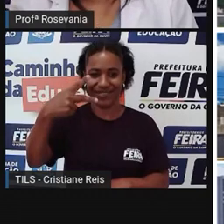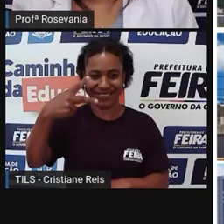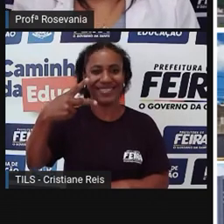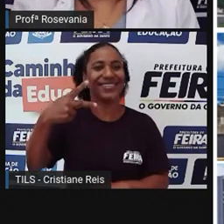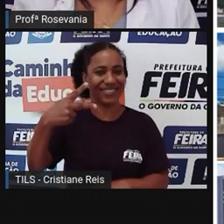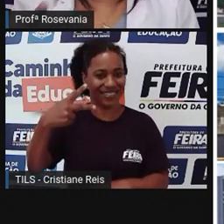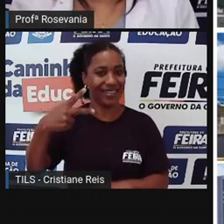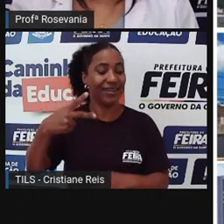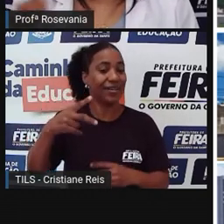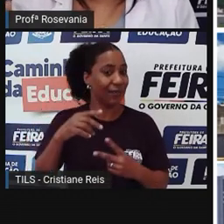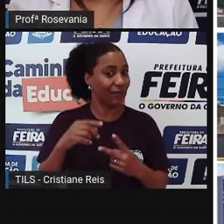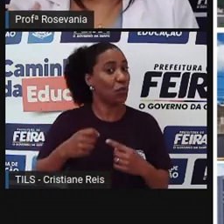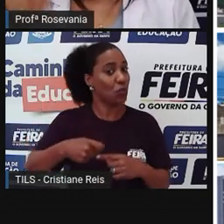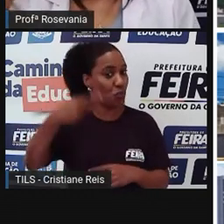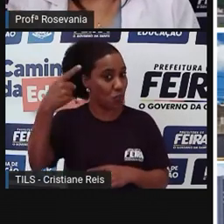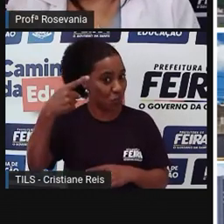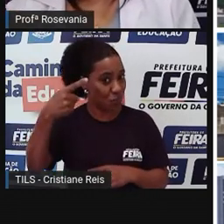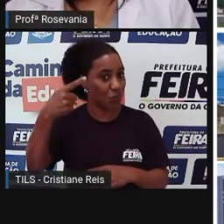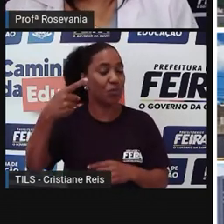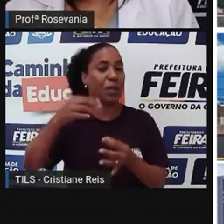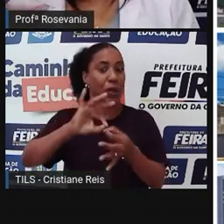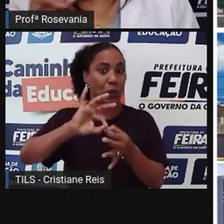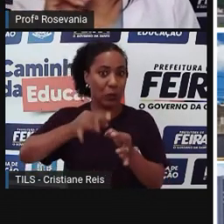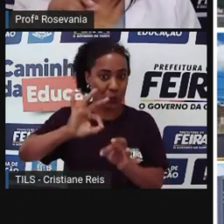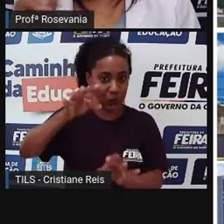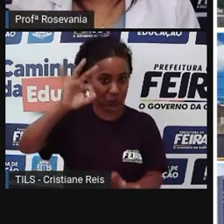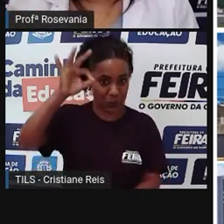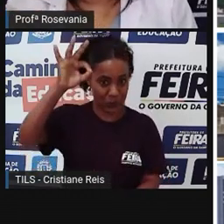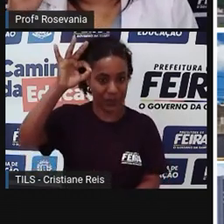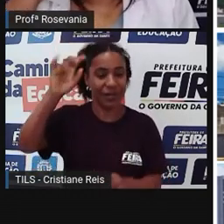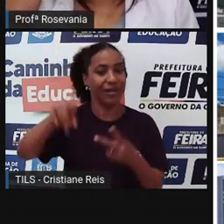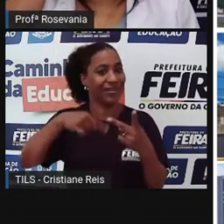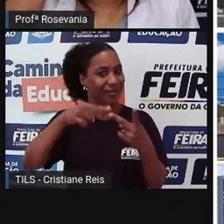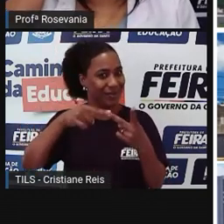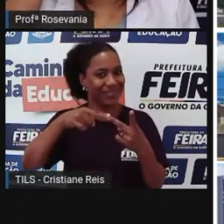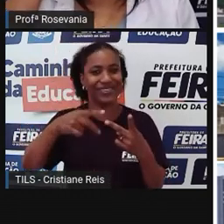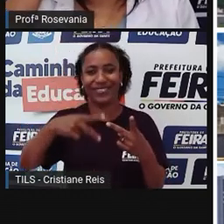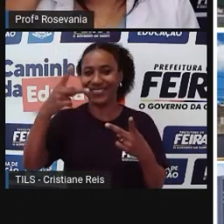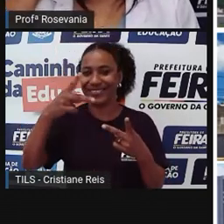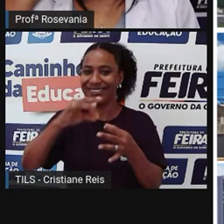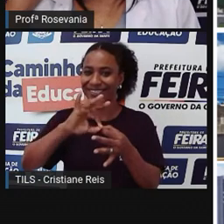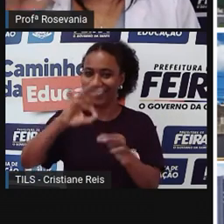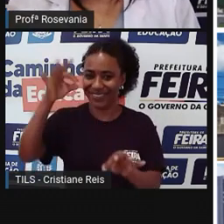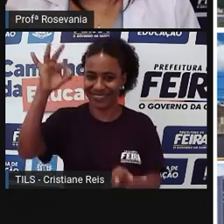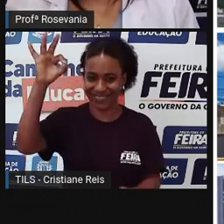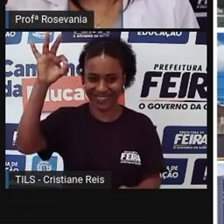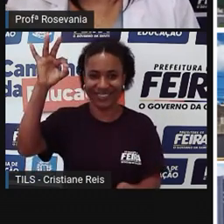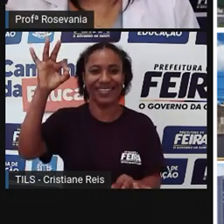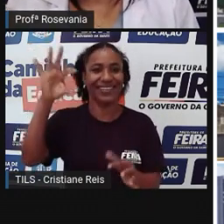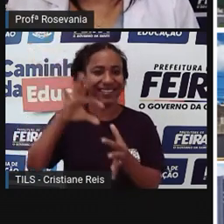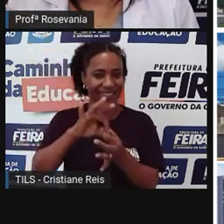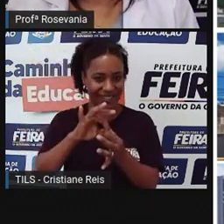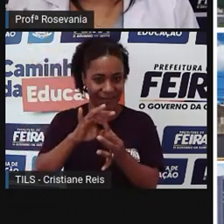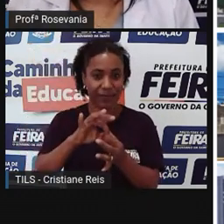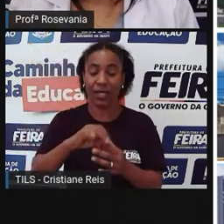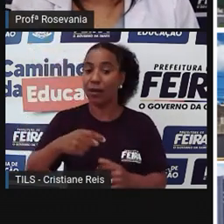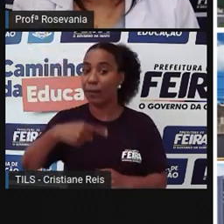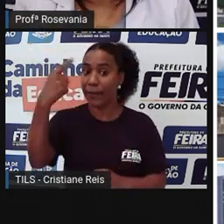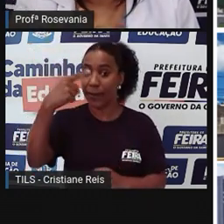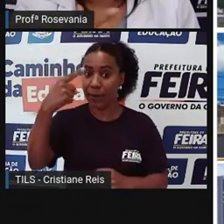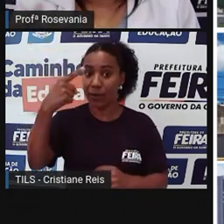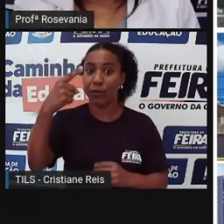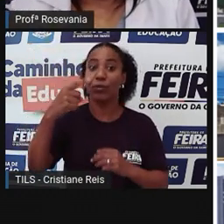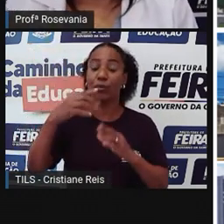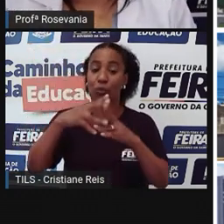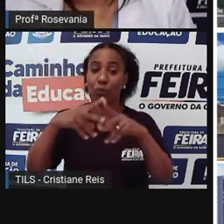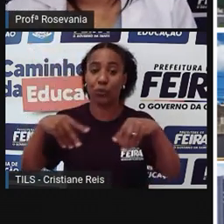falar, né, que não deu pra falar tudo em um único momento, né, em uma única aula. Então, a primeira parte, nós vamos falar sobre o